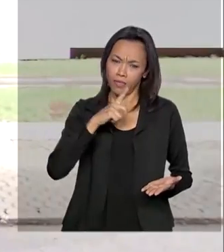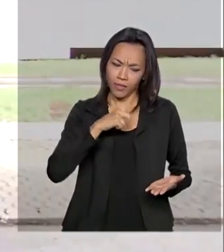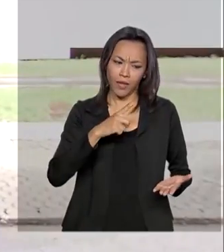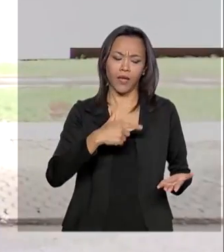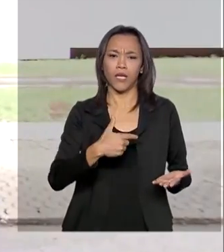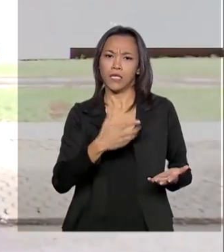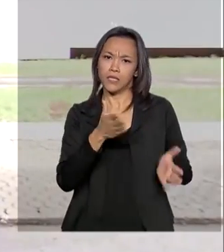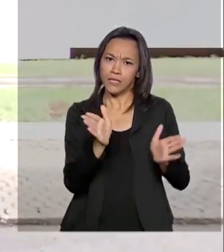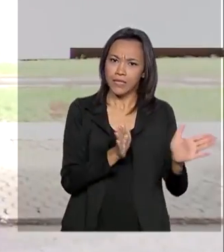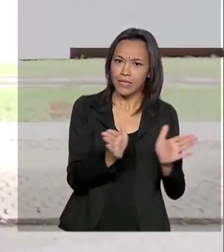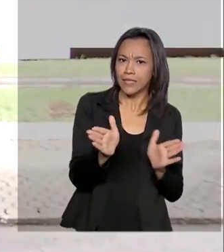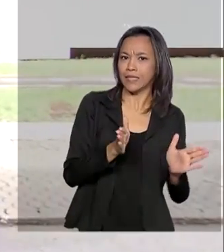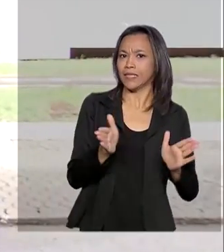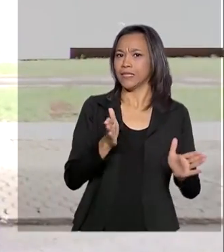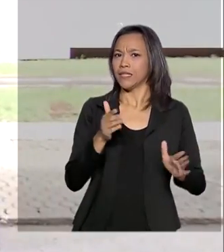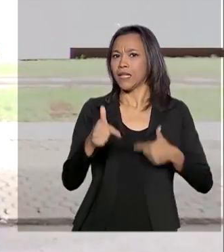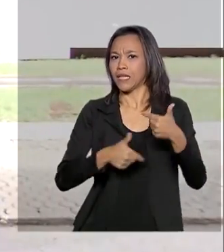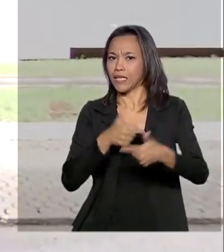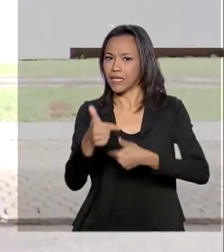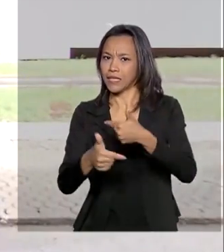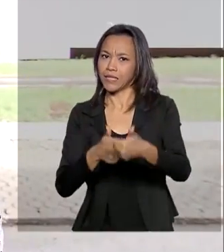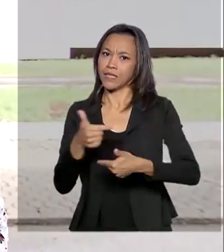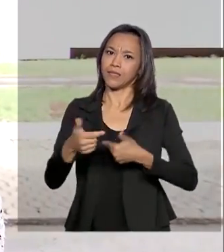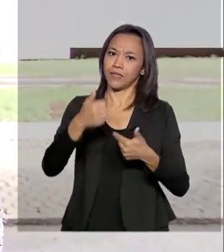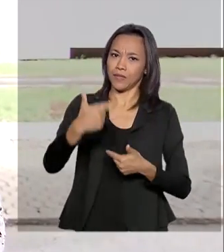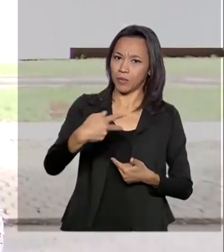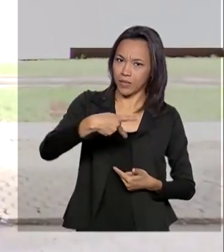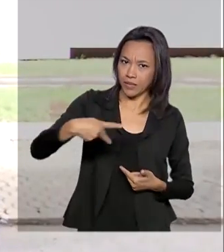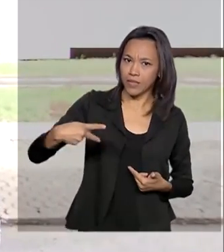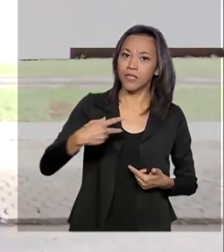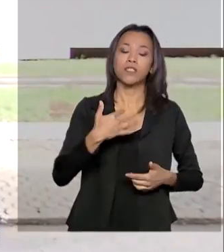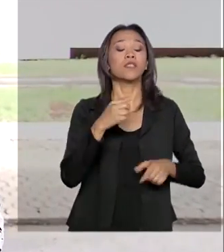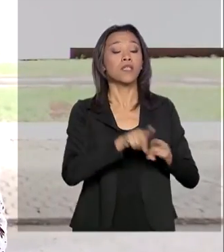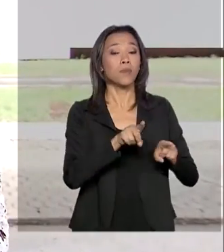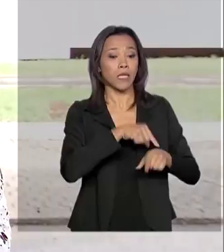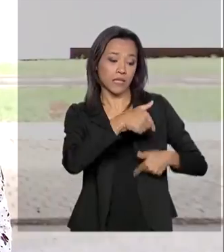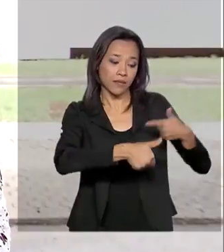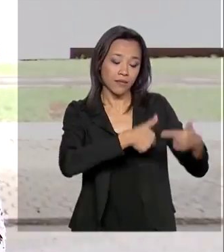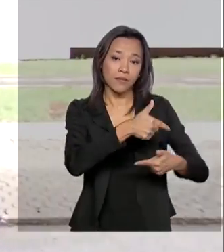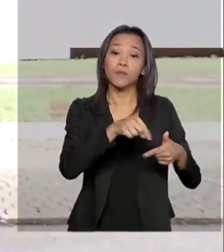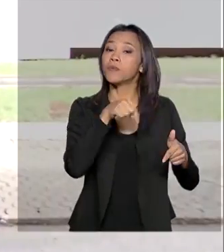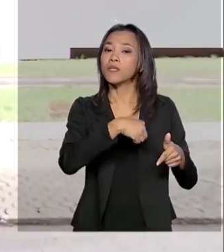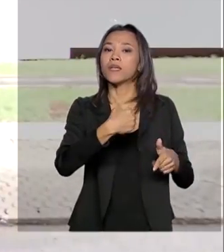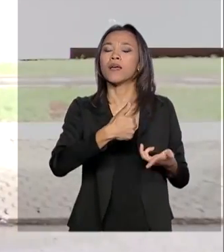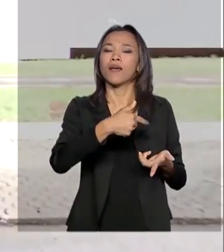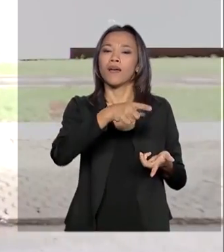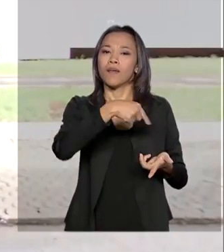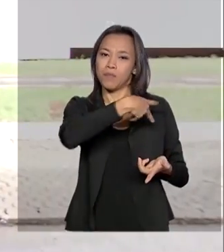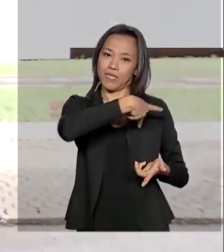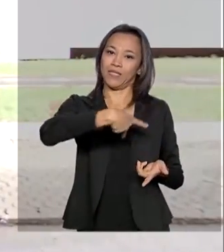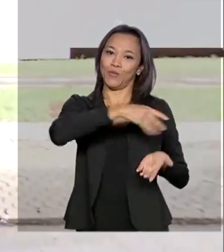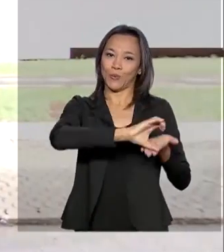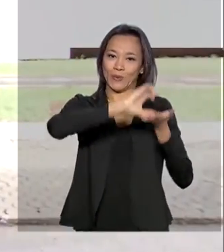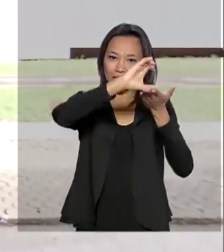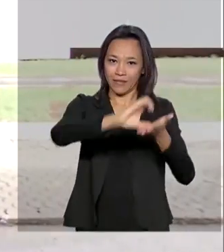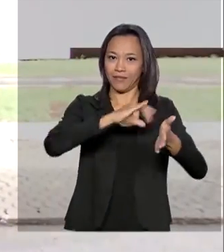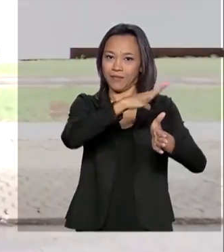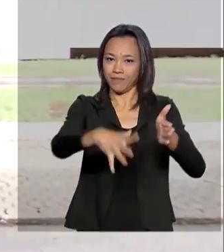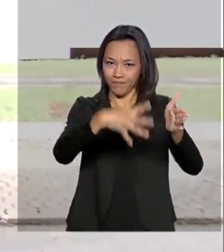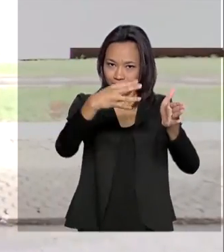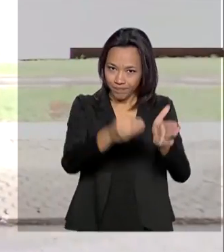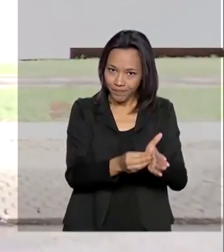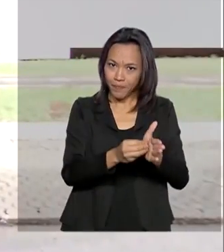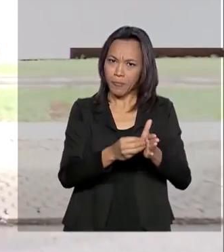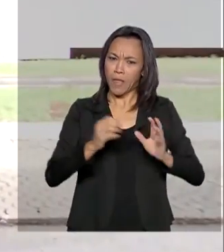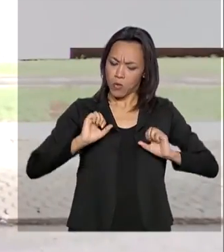presidenciais temporárias, provisórias, com o trabalho que vem desenvolvendo à frente do Conselho da Amazônia. Os